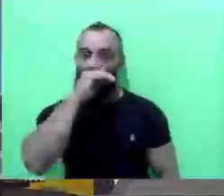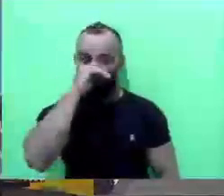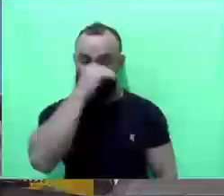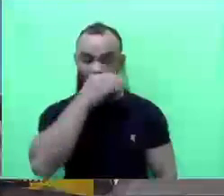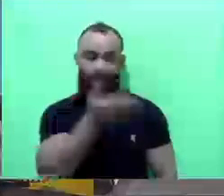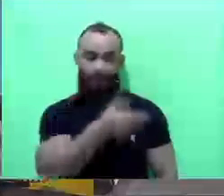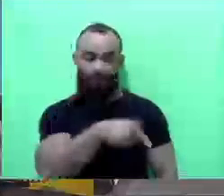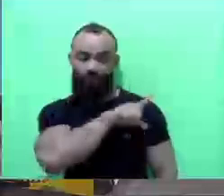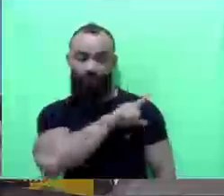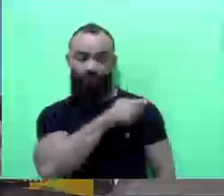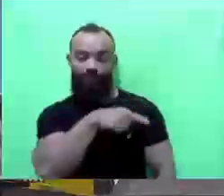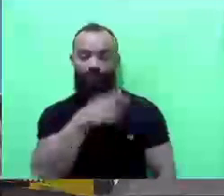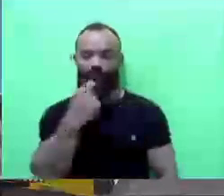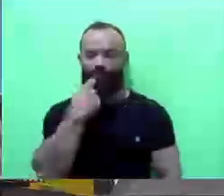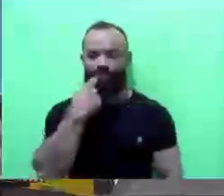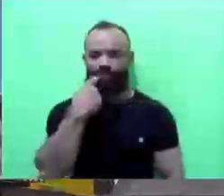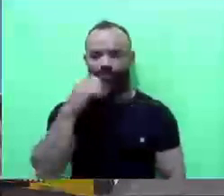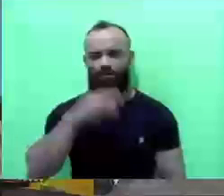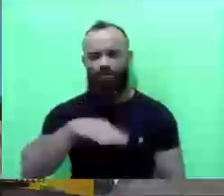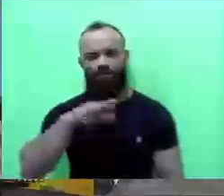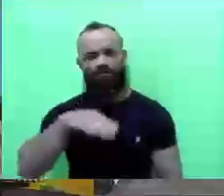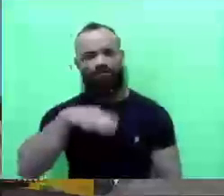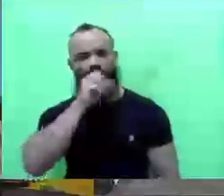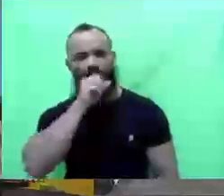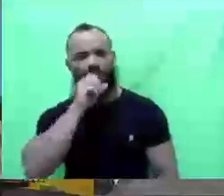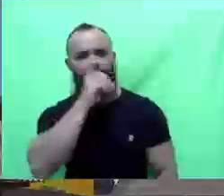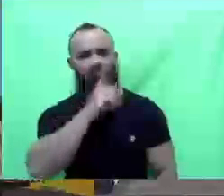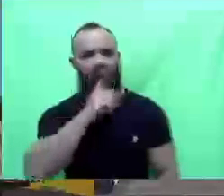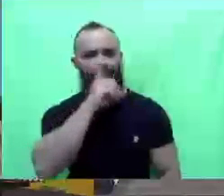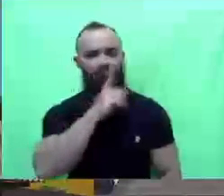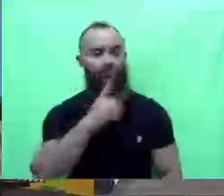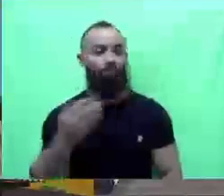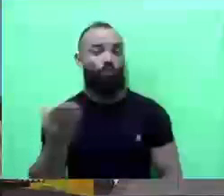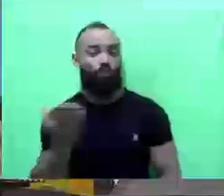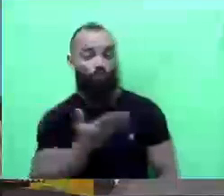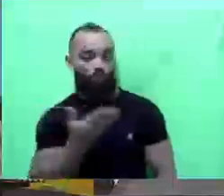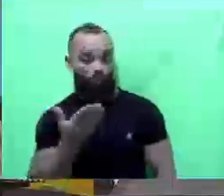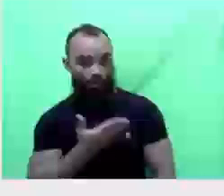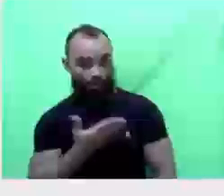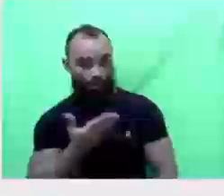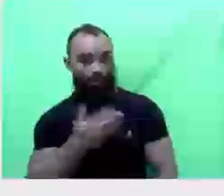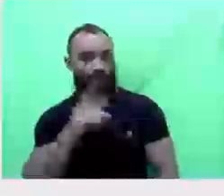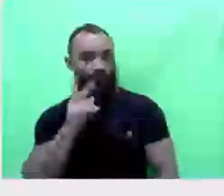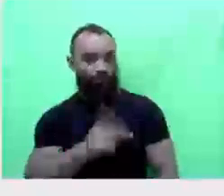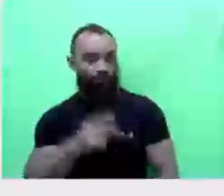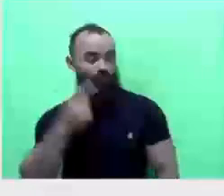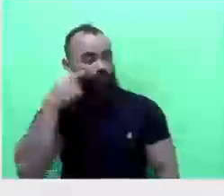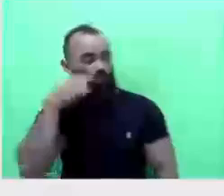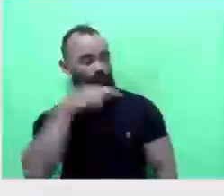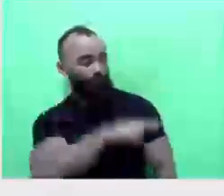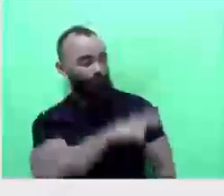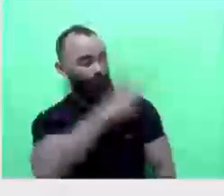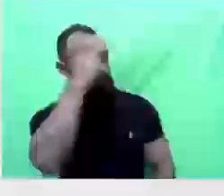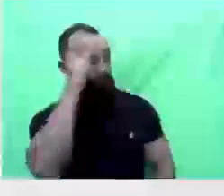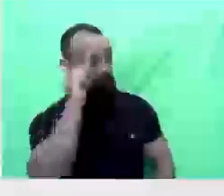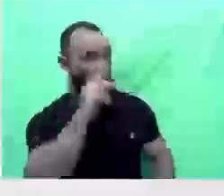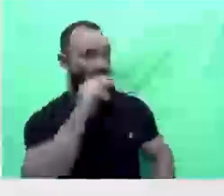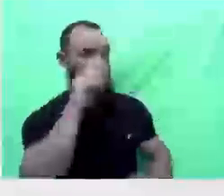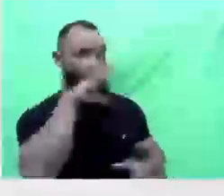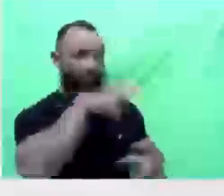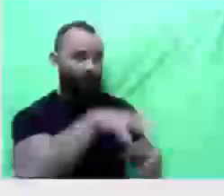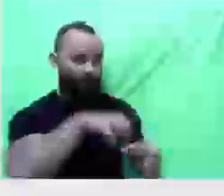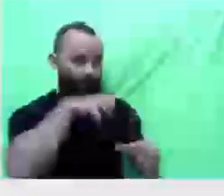sexta-feira ali para o final de semana. Hoje, a gente já vê que o pessoal foi lá, já abriu, realmente viu